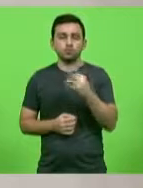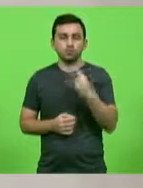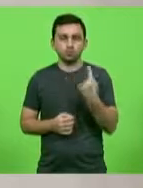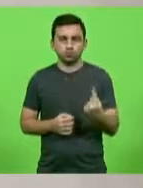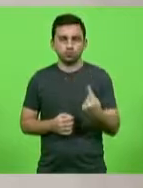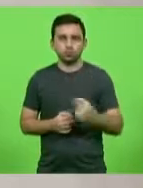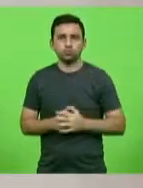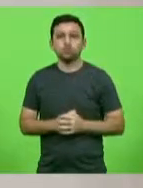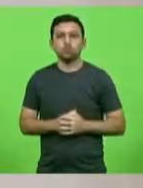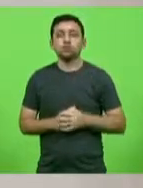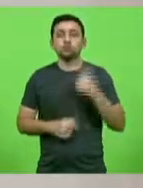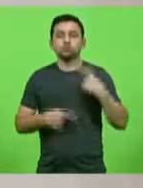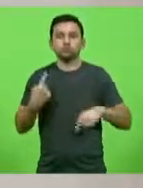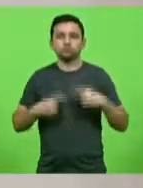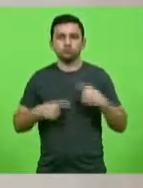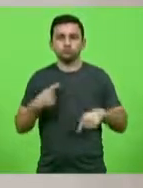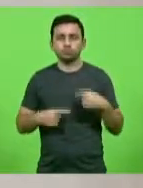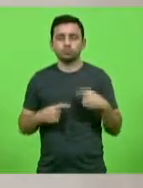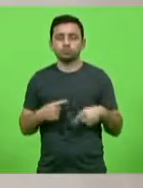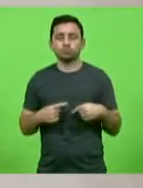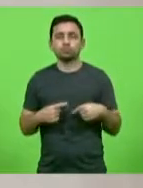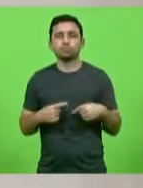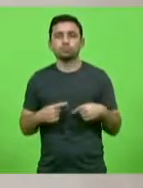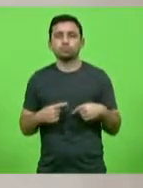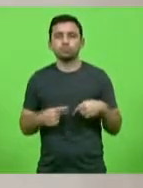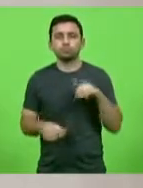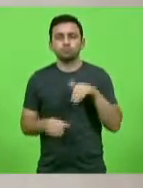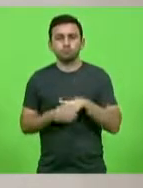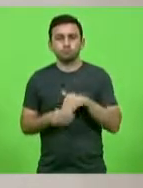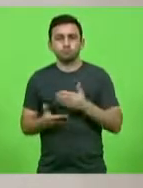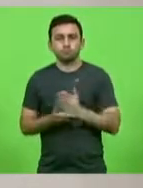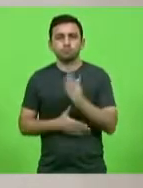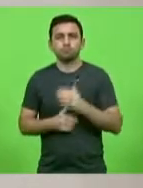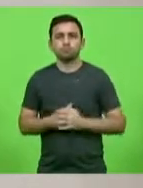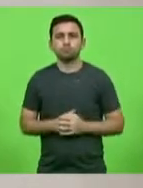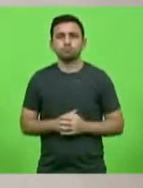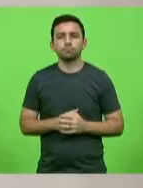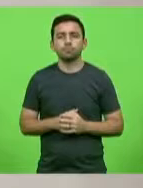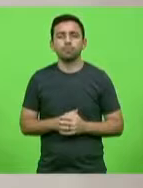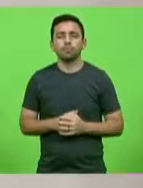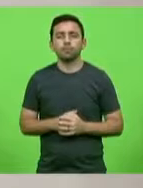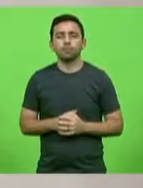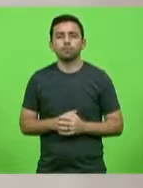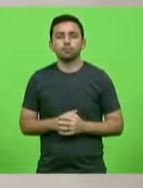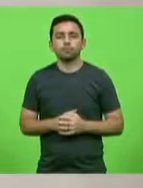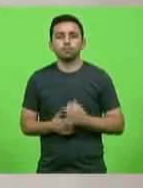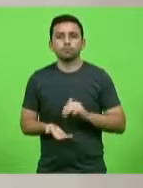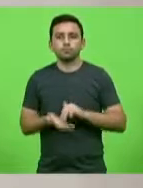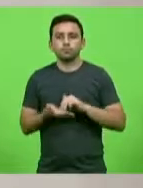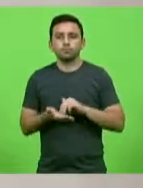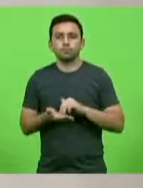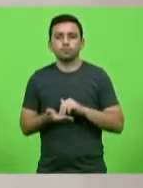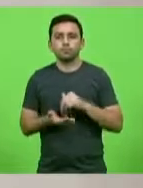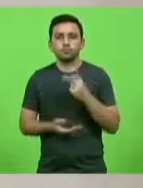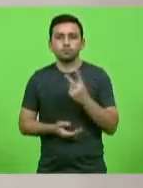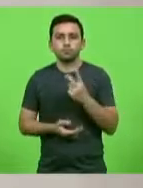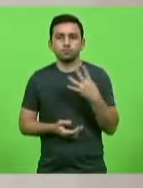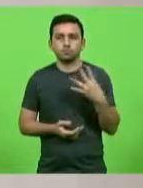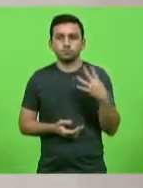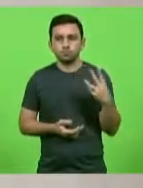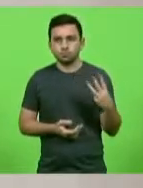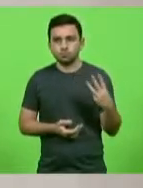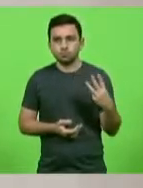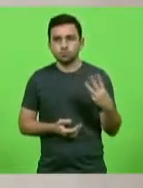Em discussão. Em votação. Aprovado. Moção de número 243.